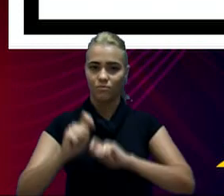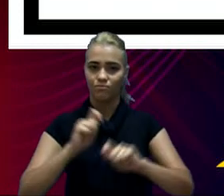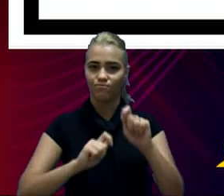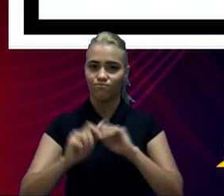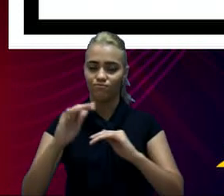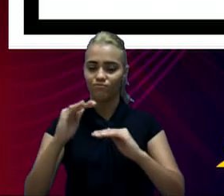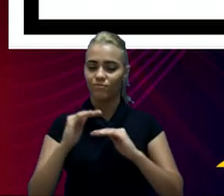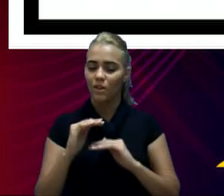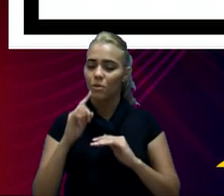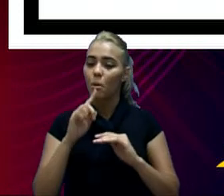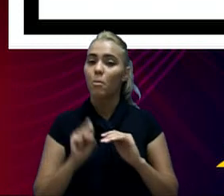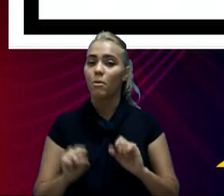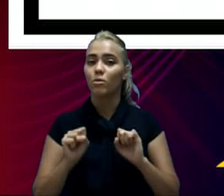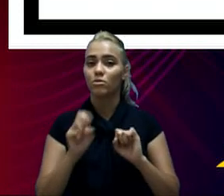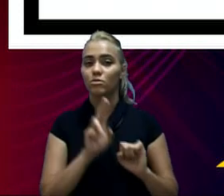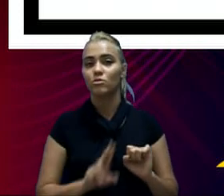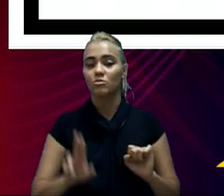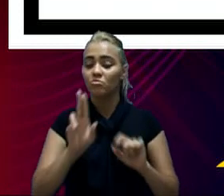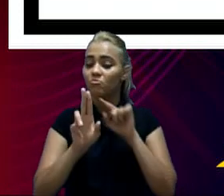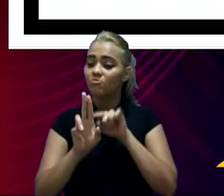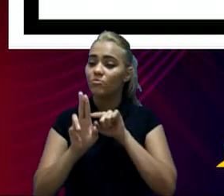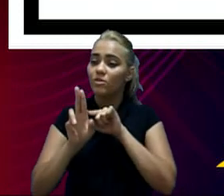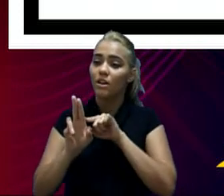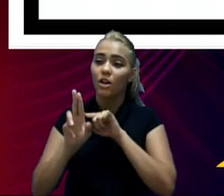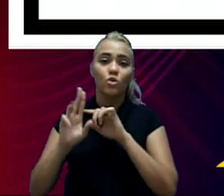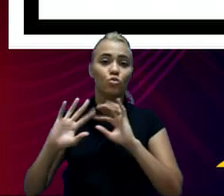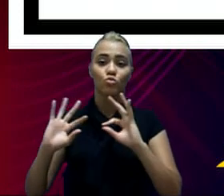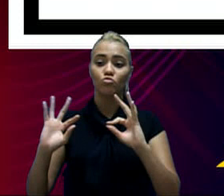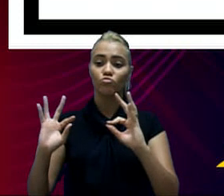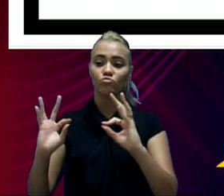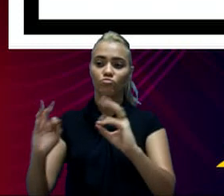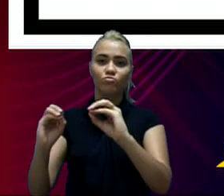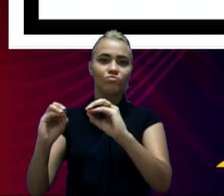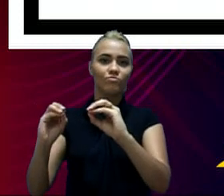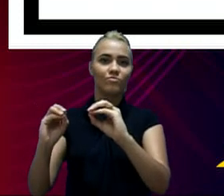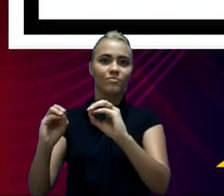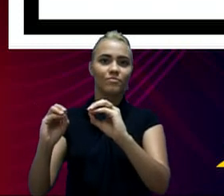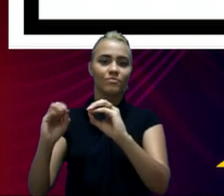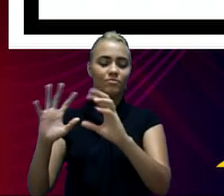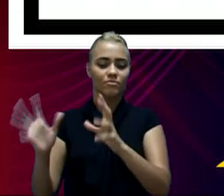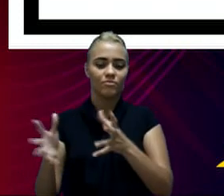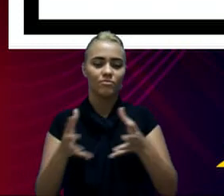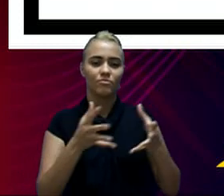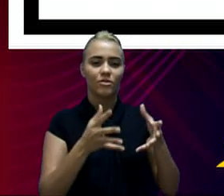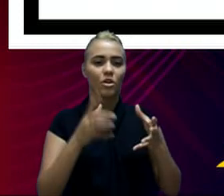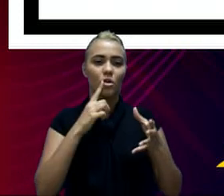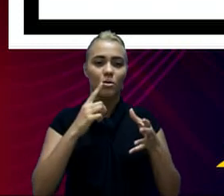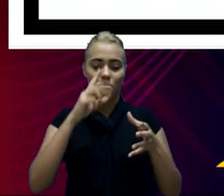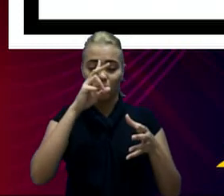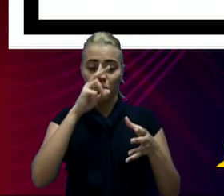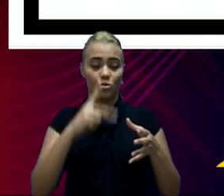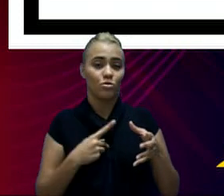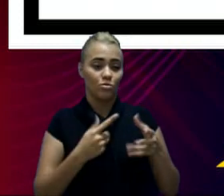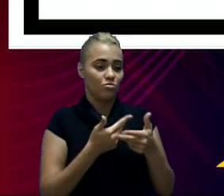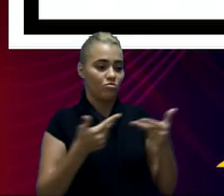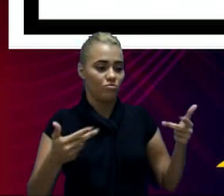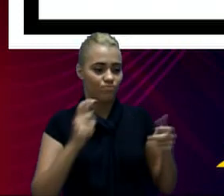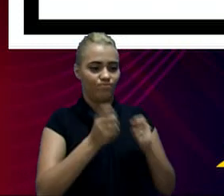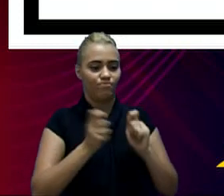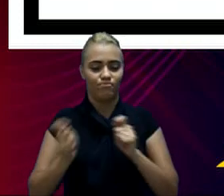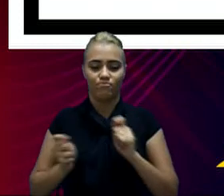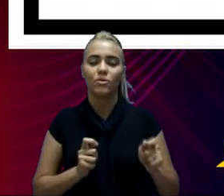poderá utilizar até a sua totalidade com despesas de pessoal. Ok?